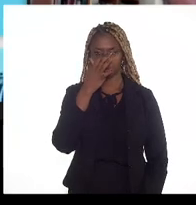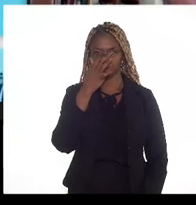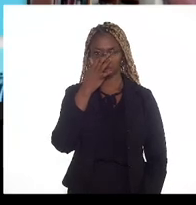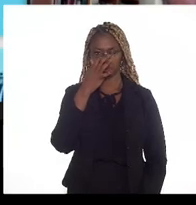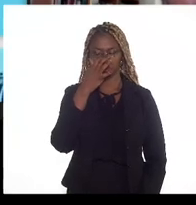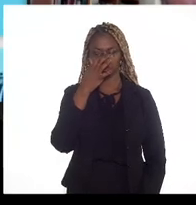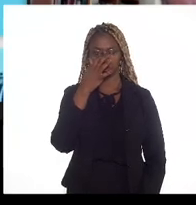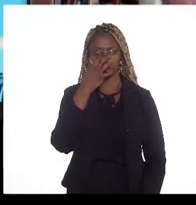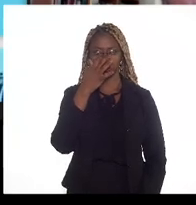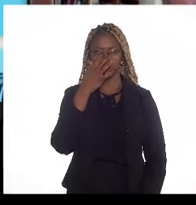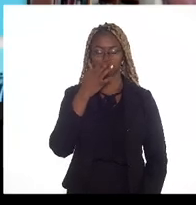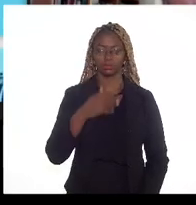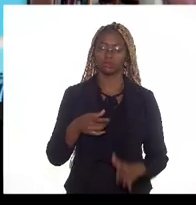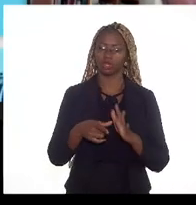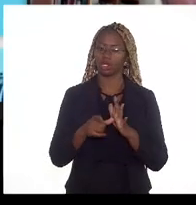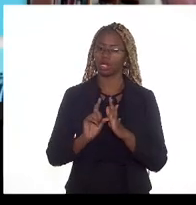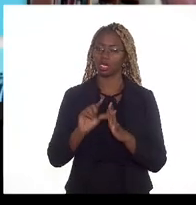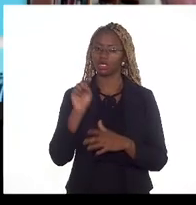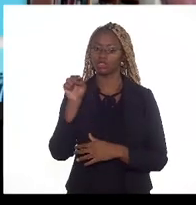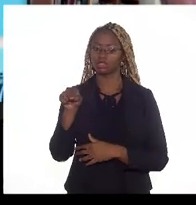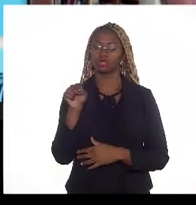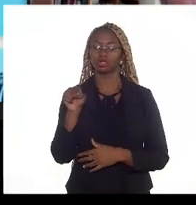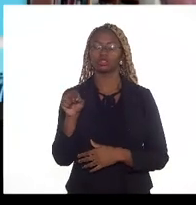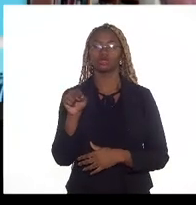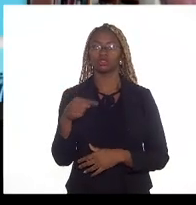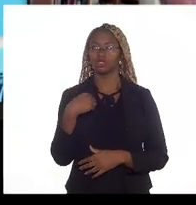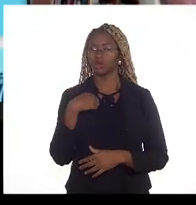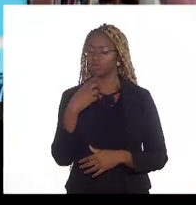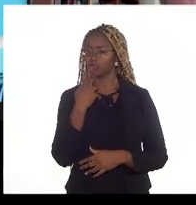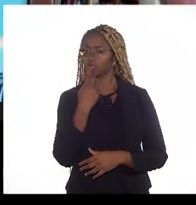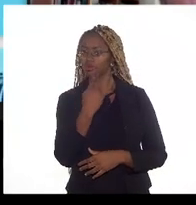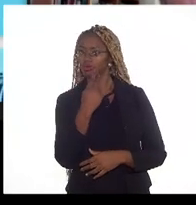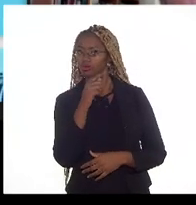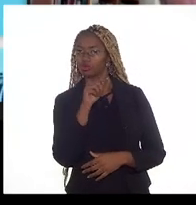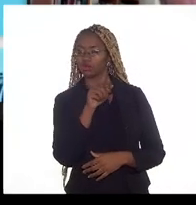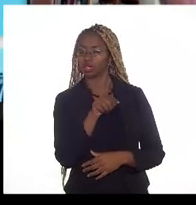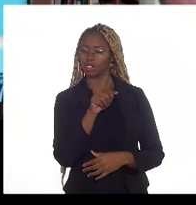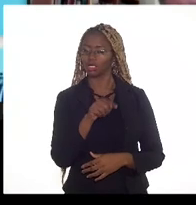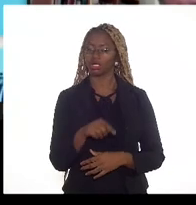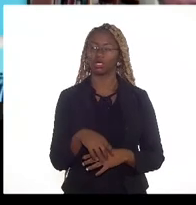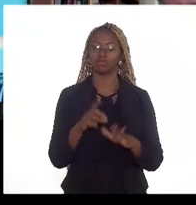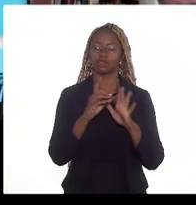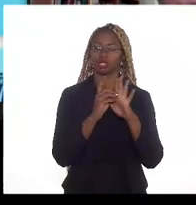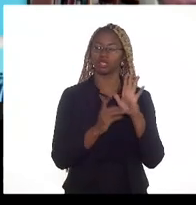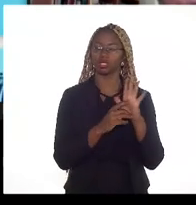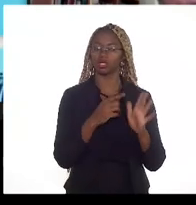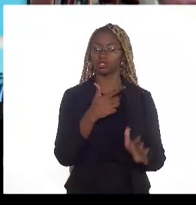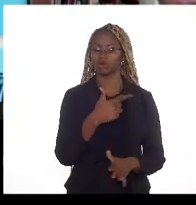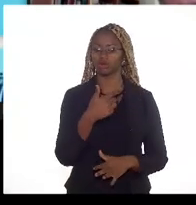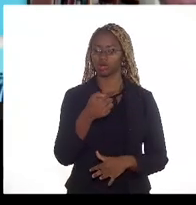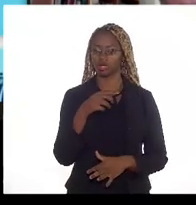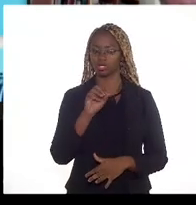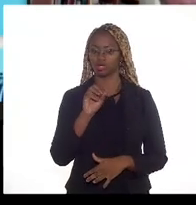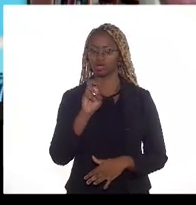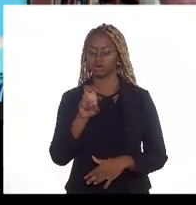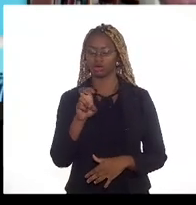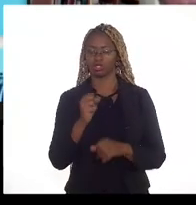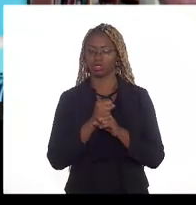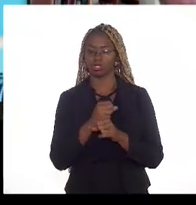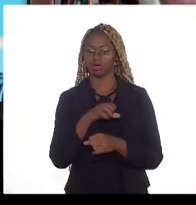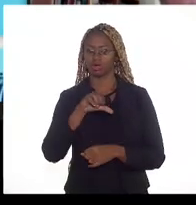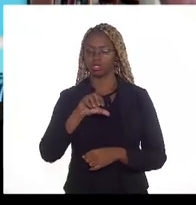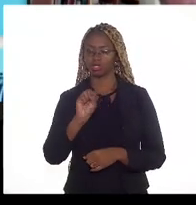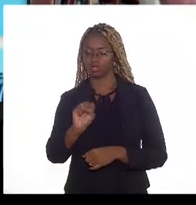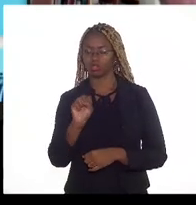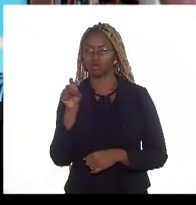antes disso vou mencionar aqui o decreto 2705 de 98 que o